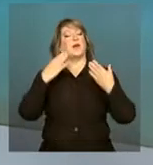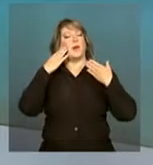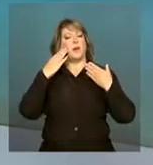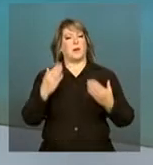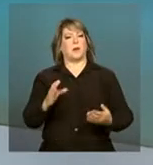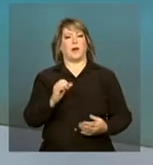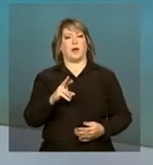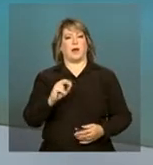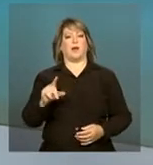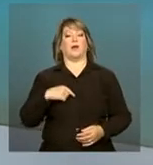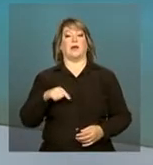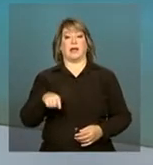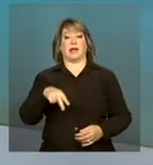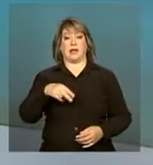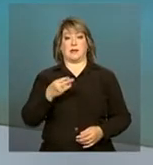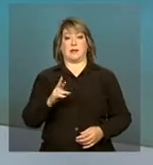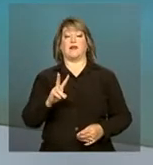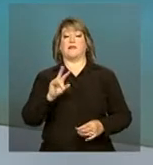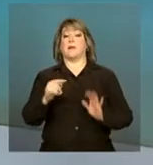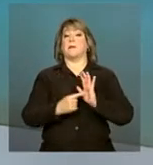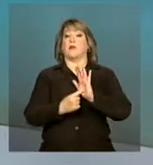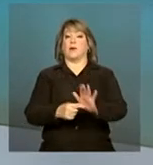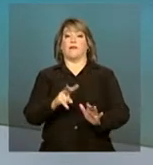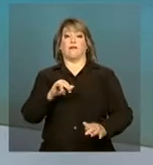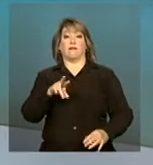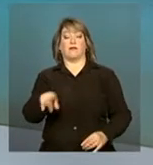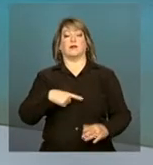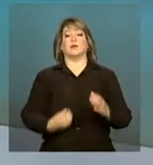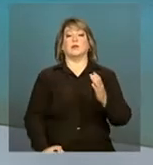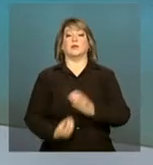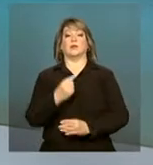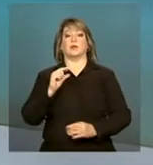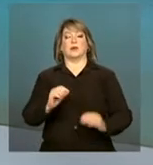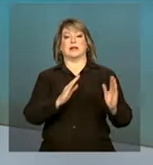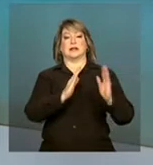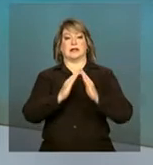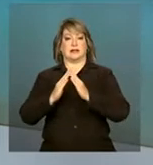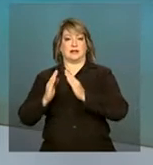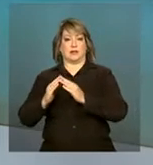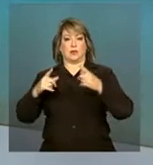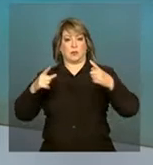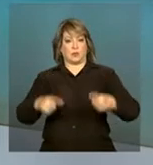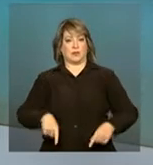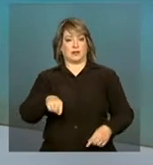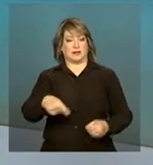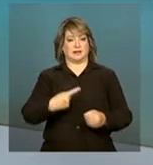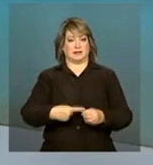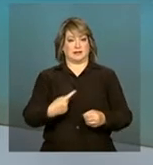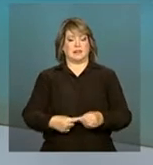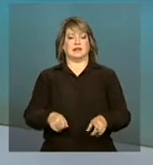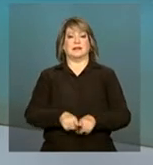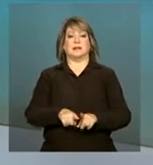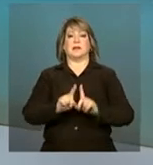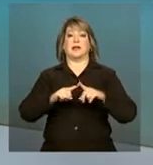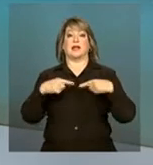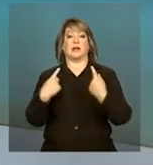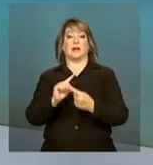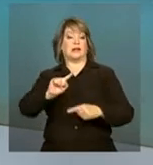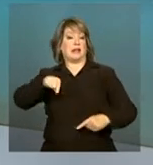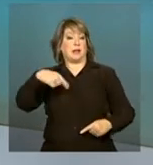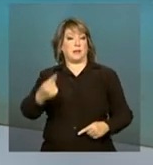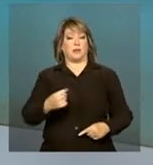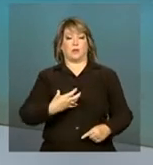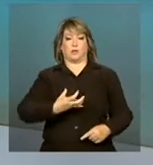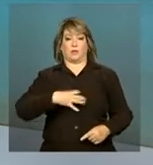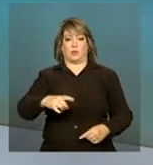Obrigada, Carolina. E a NBR vai transmitir ao vivo a inauguração das casas em Vitória da Conquista e também a cerimônia de assinatura